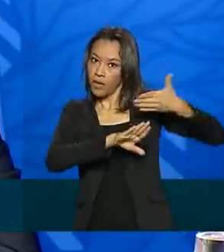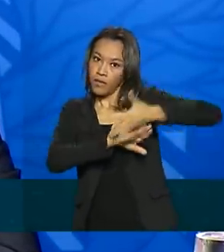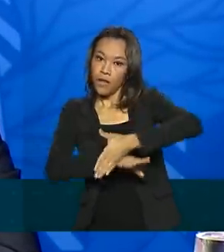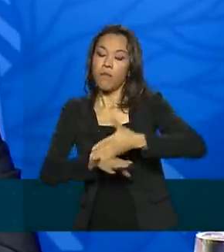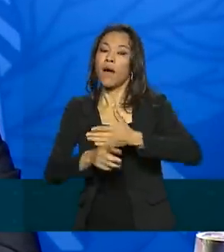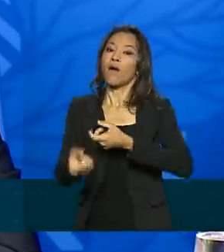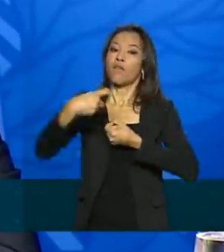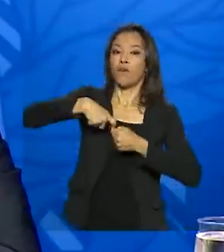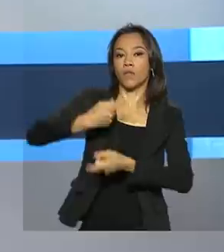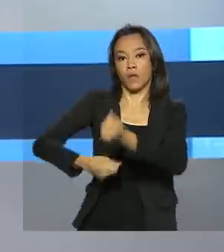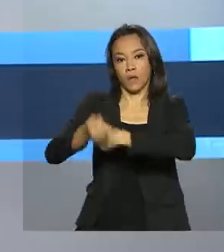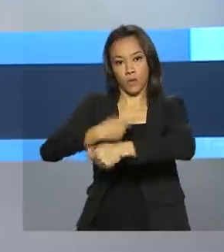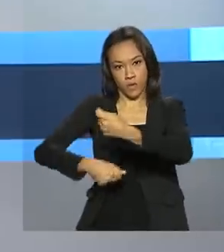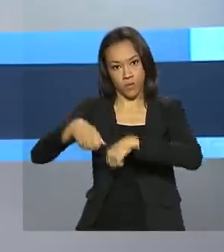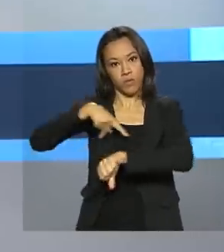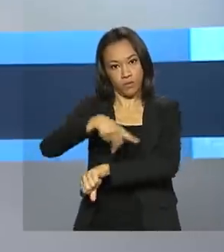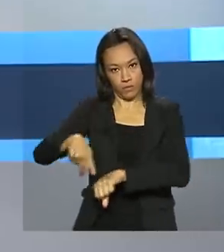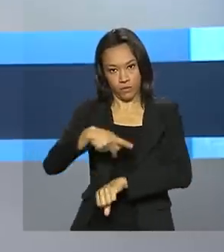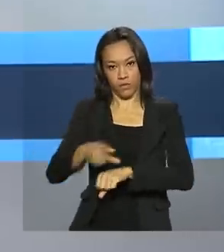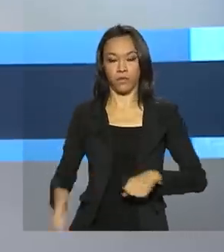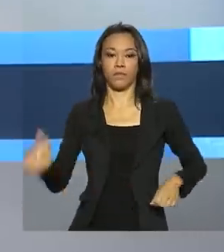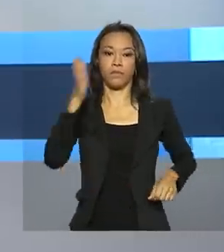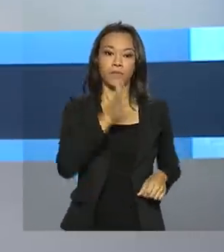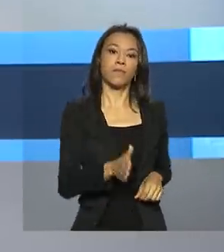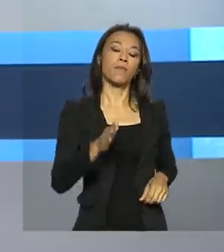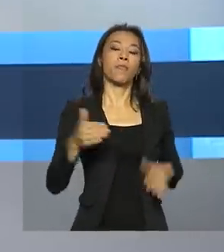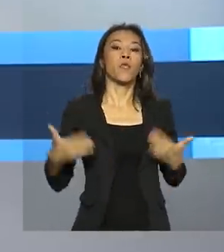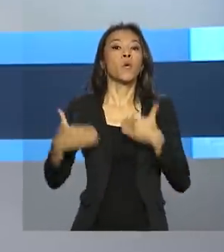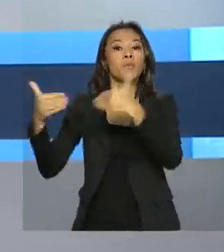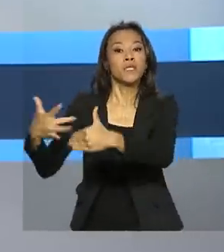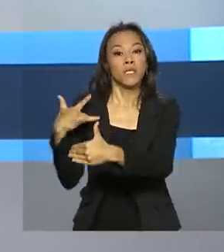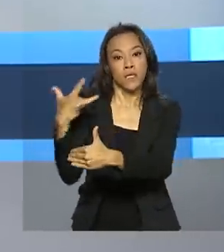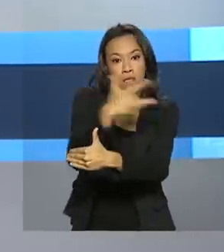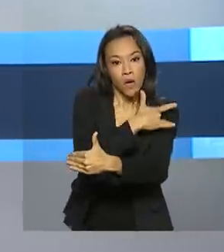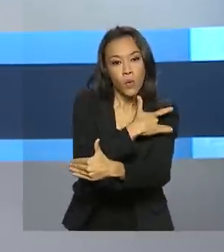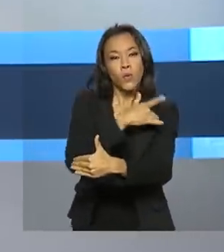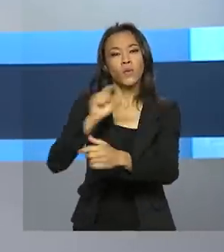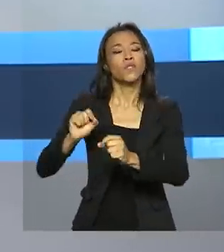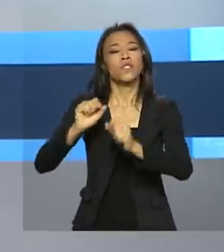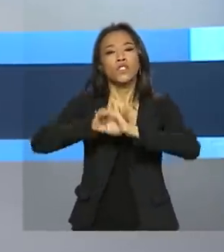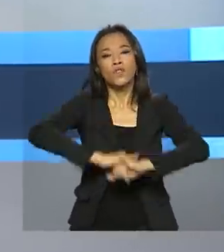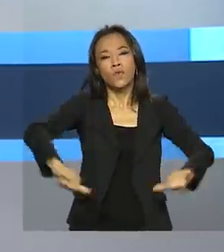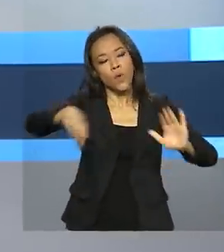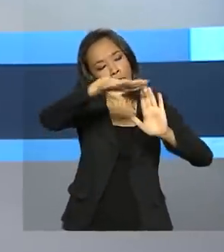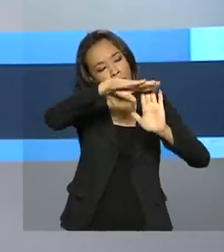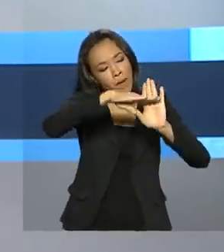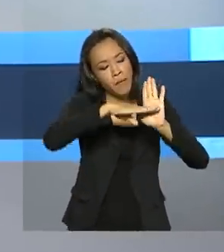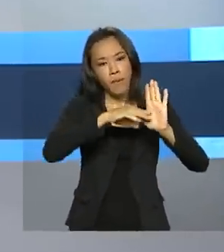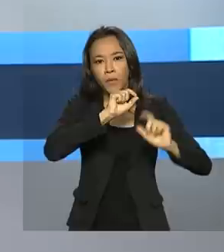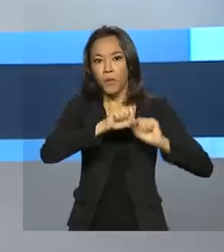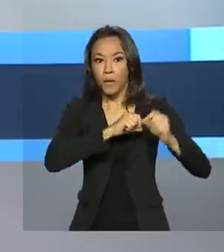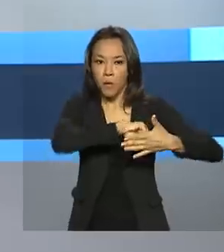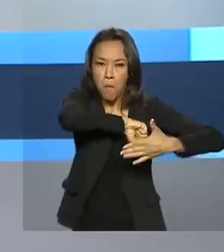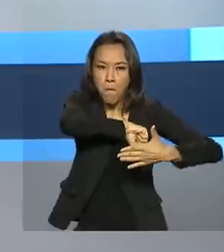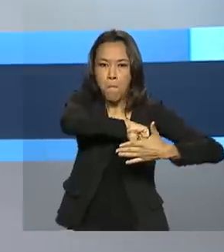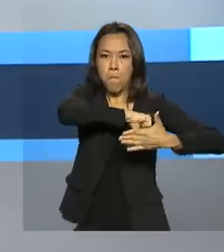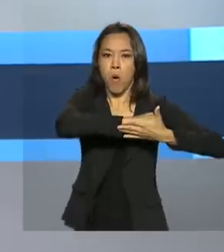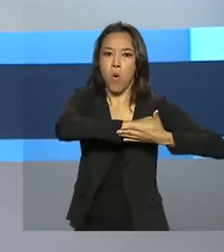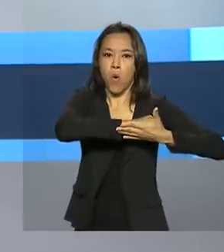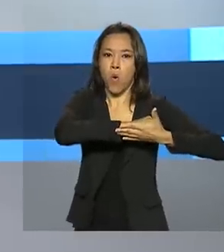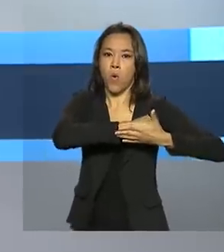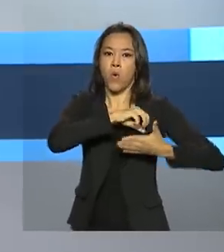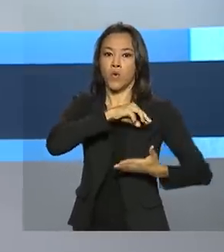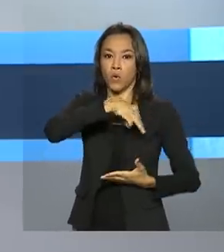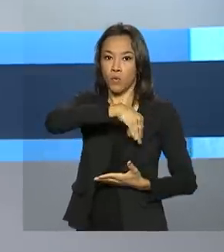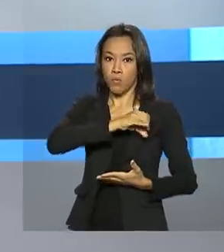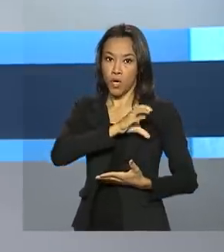econômica do nosso país. O Ministério da Saúde lançou a linha de cuidado do infarto agudo do miocárdio. São novos